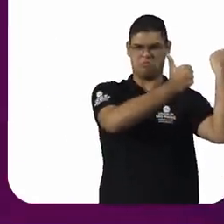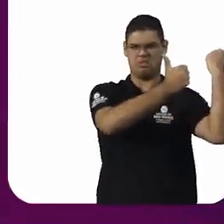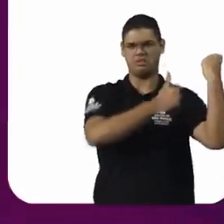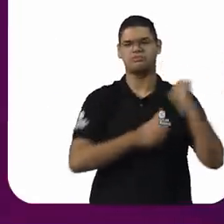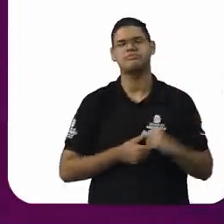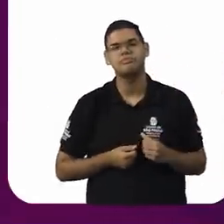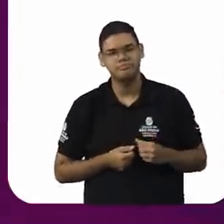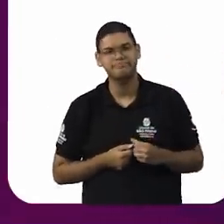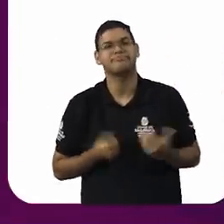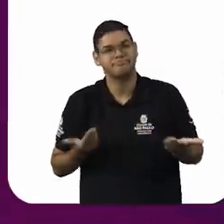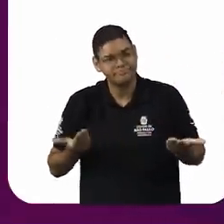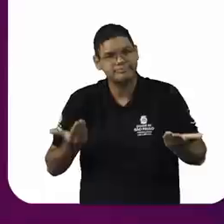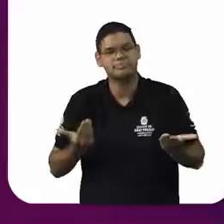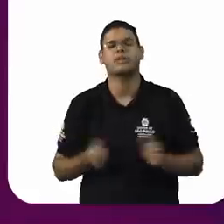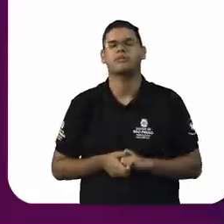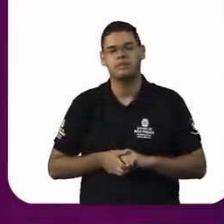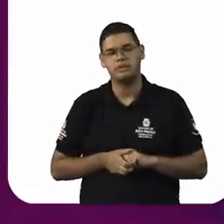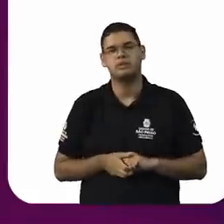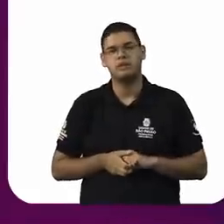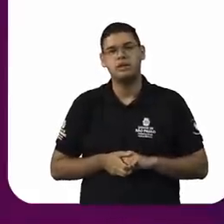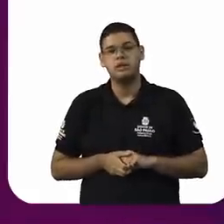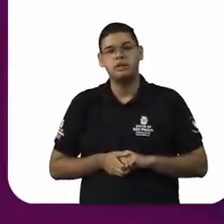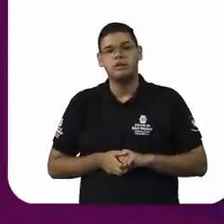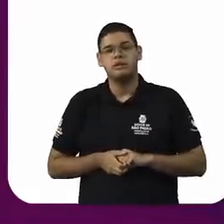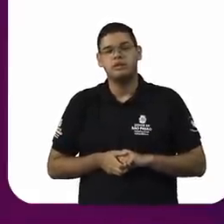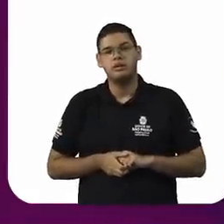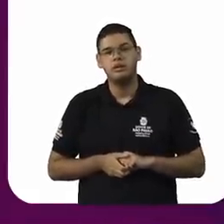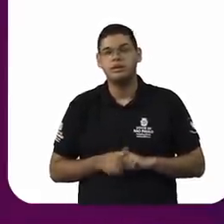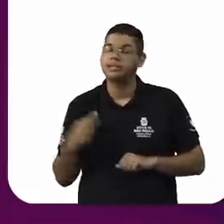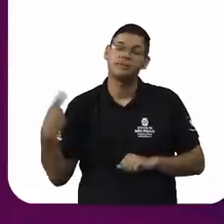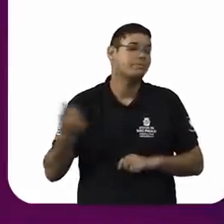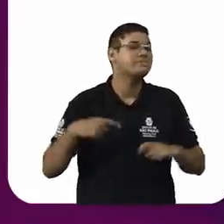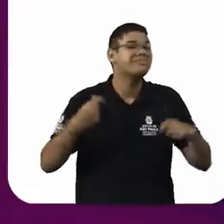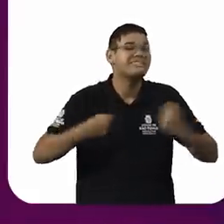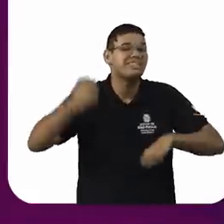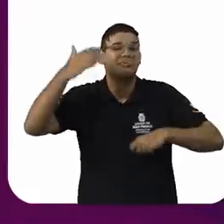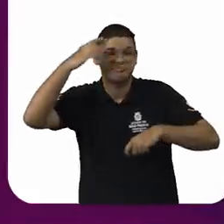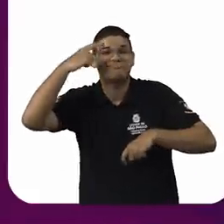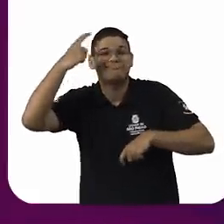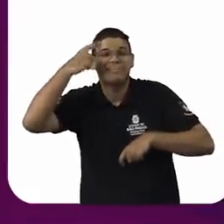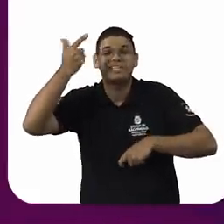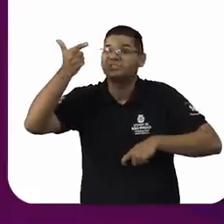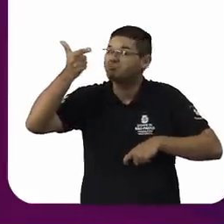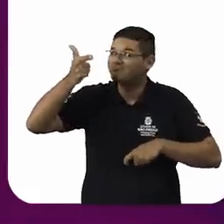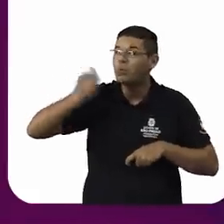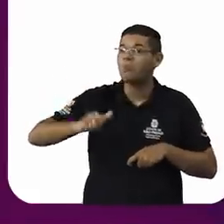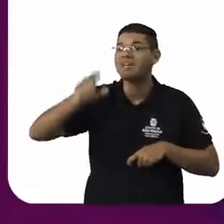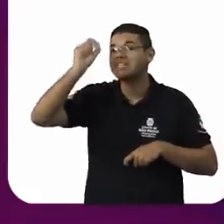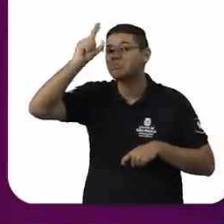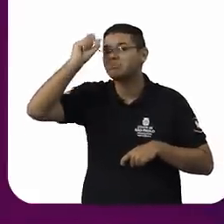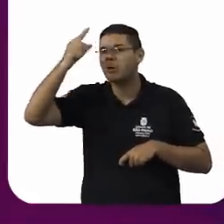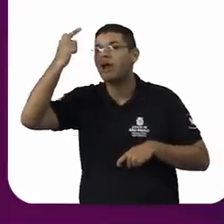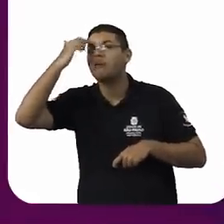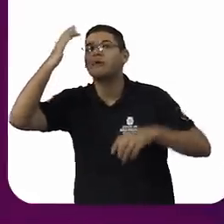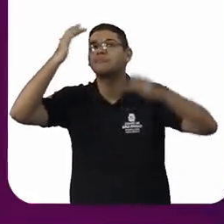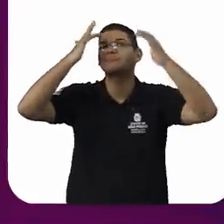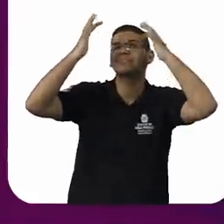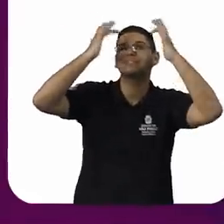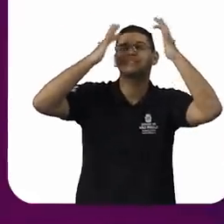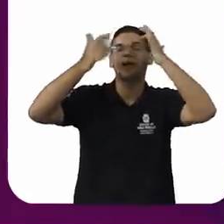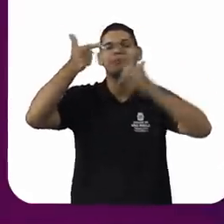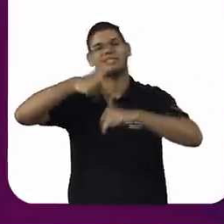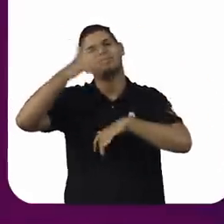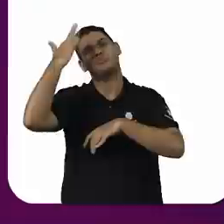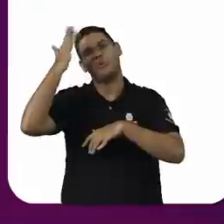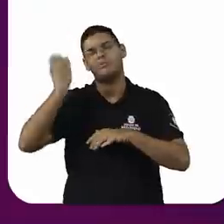nós precisamos repensar essa cultura, precisamos empoderar as nossas meninas